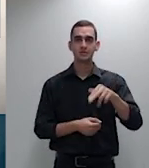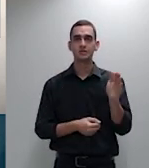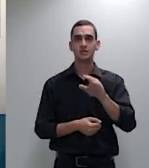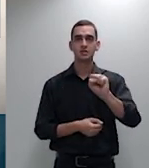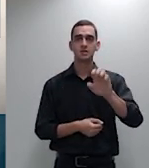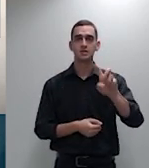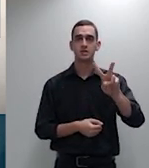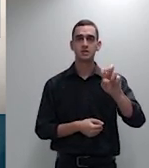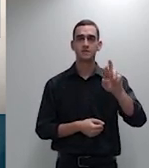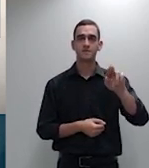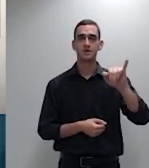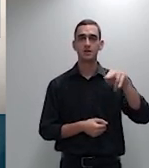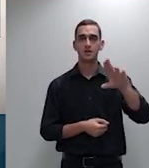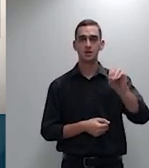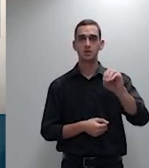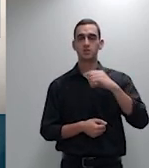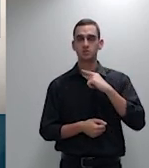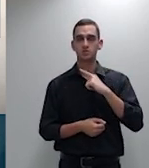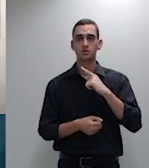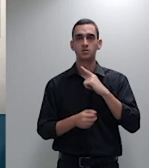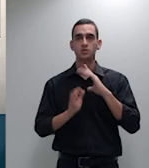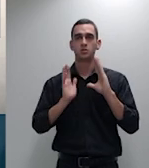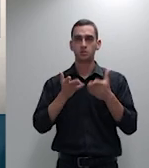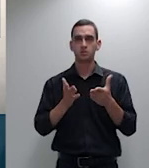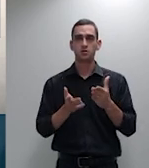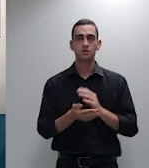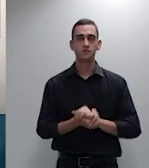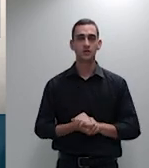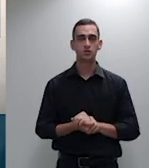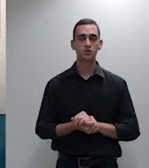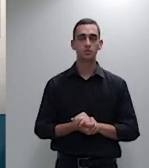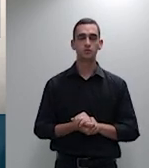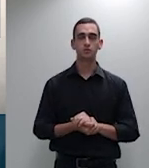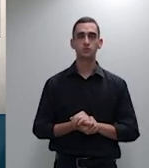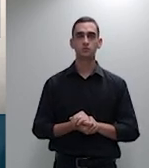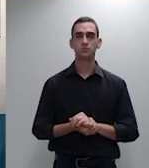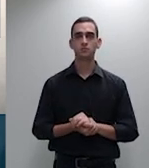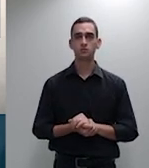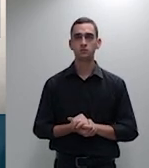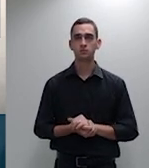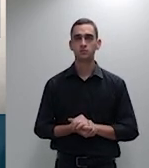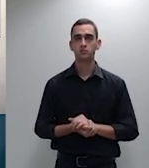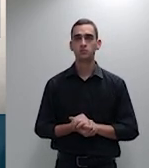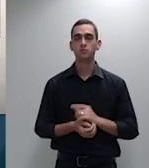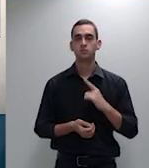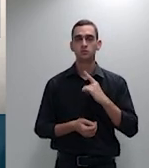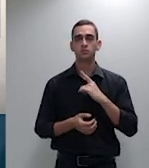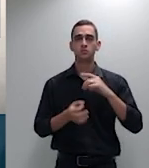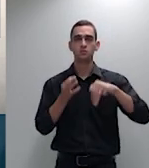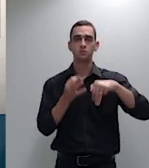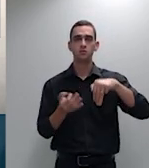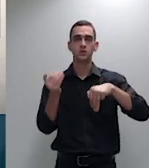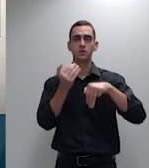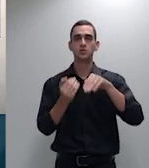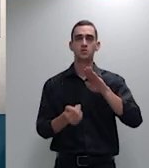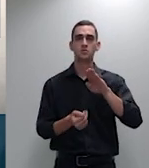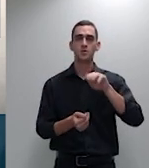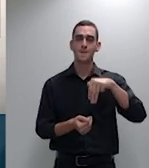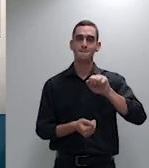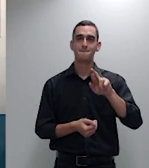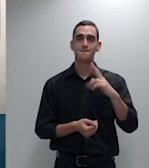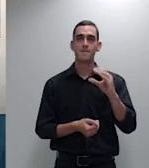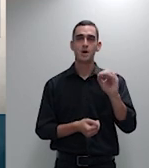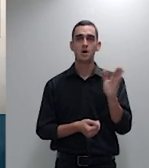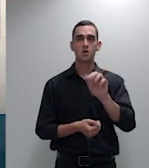eu estou de acordo com a tese com o voto do ministro Belize mas só faço essa reflexão porque